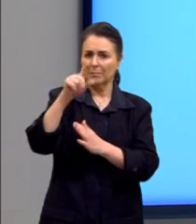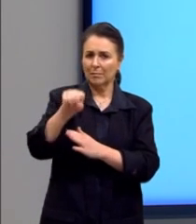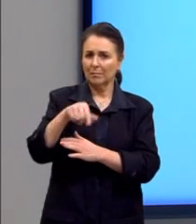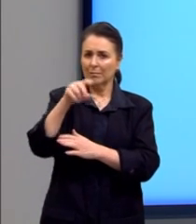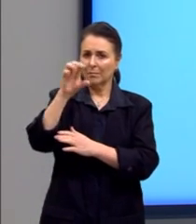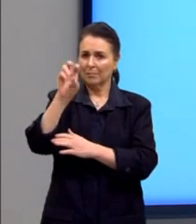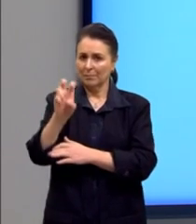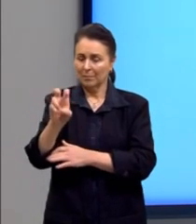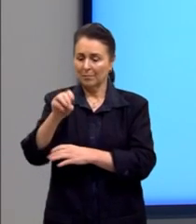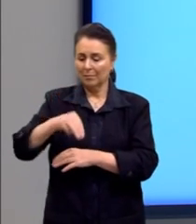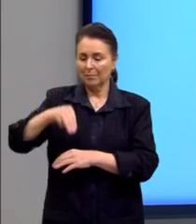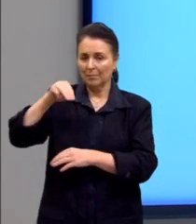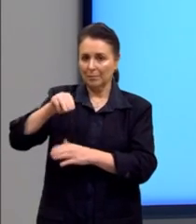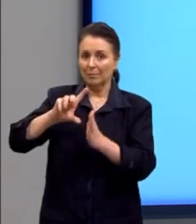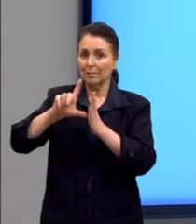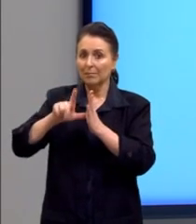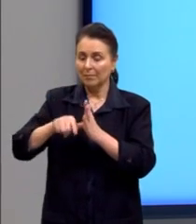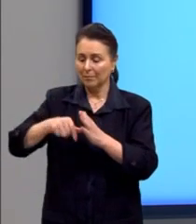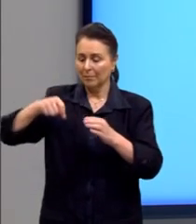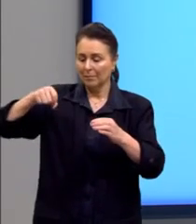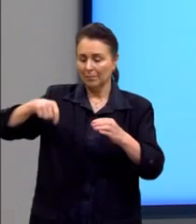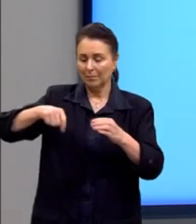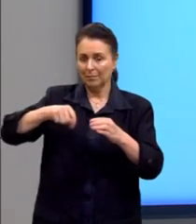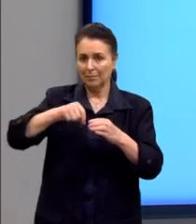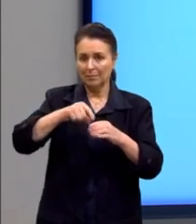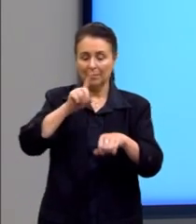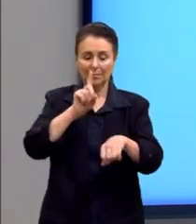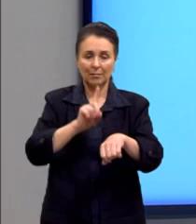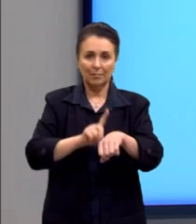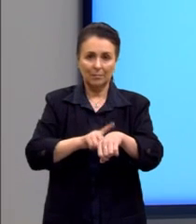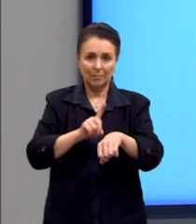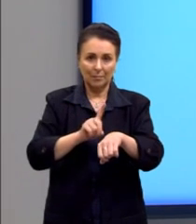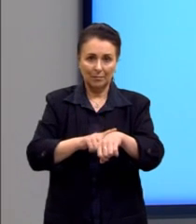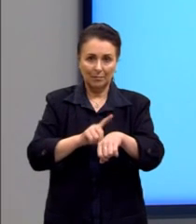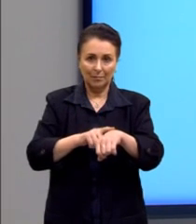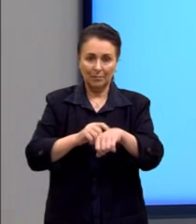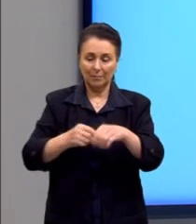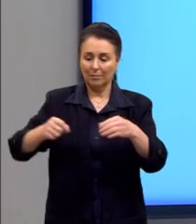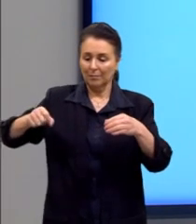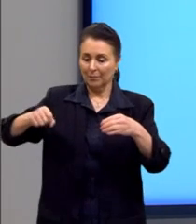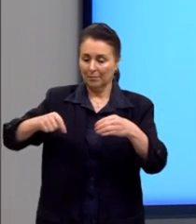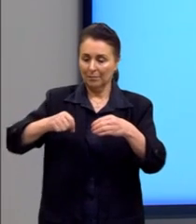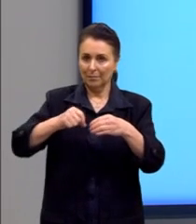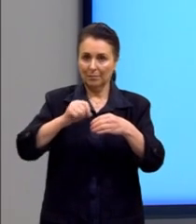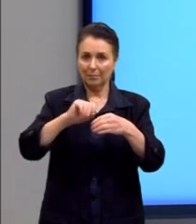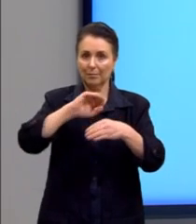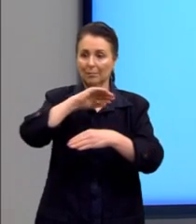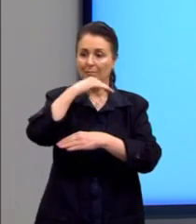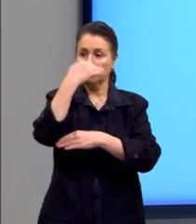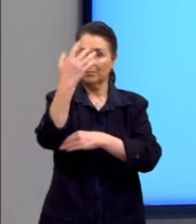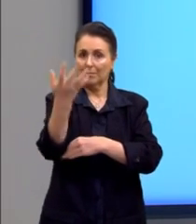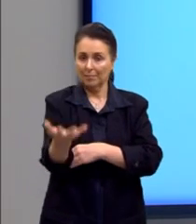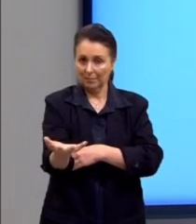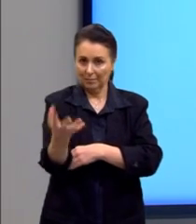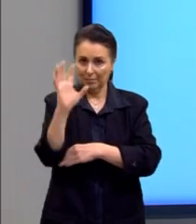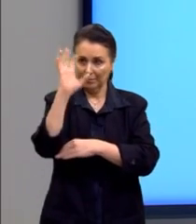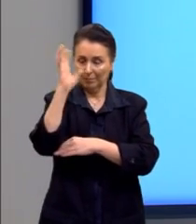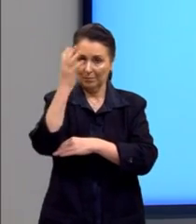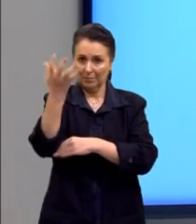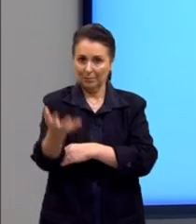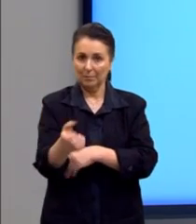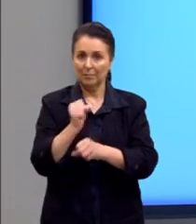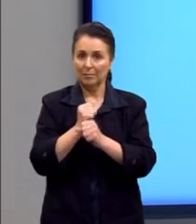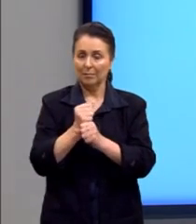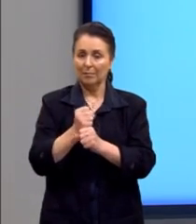metros após o plantio. O tempo entre a plantação e o corte em ano é igual